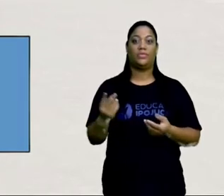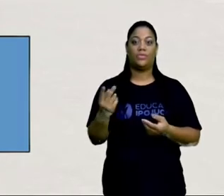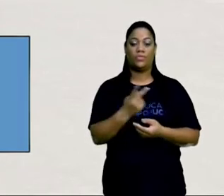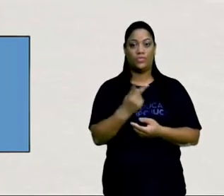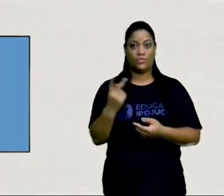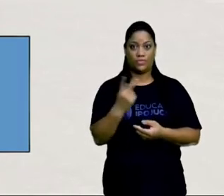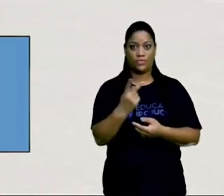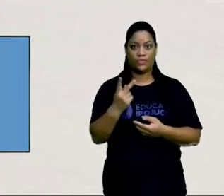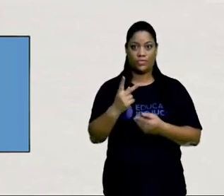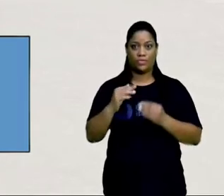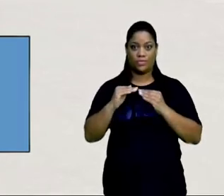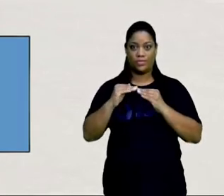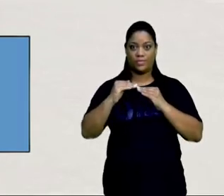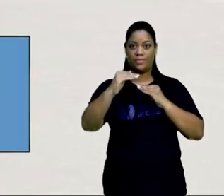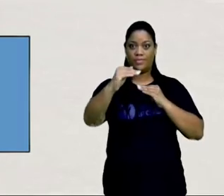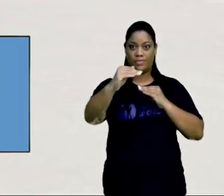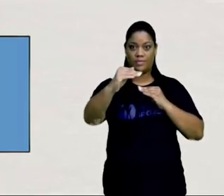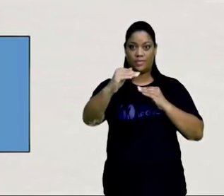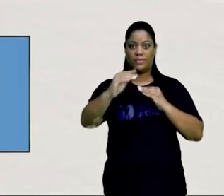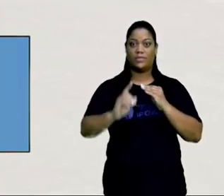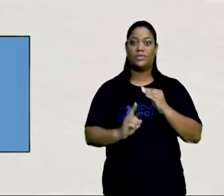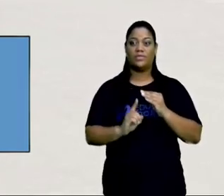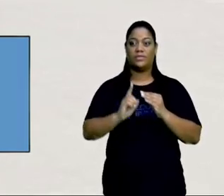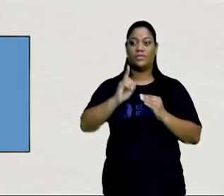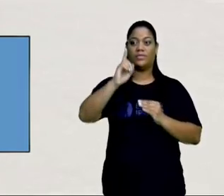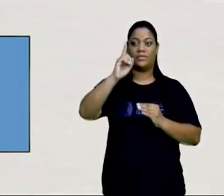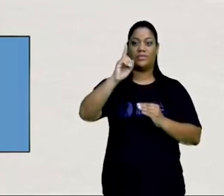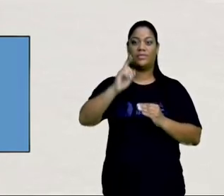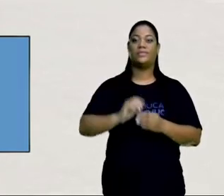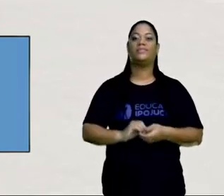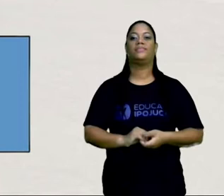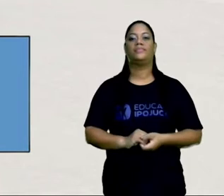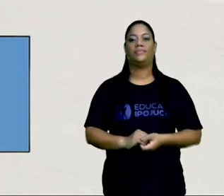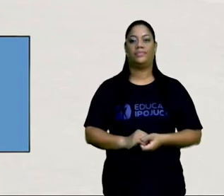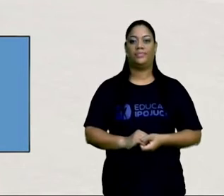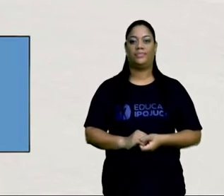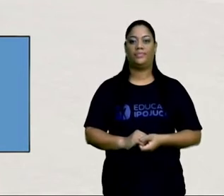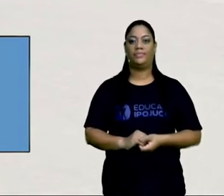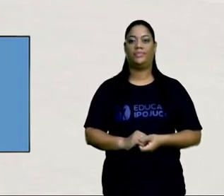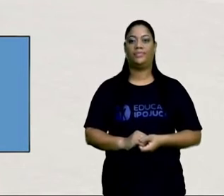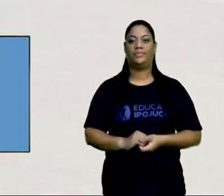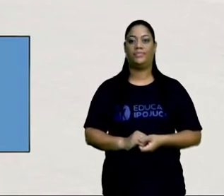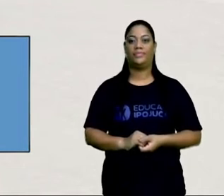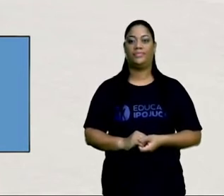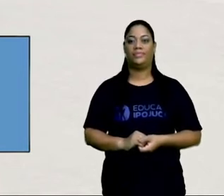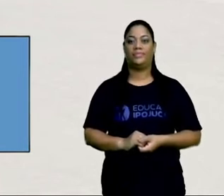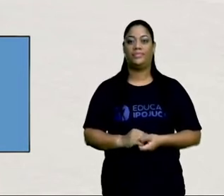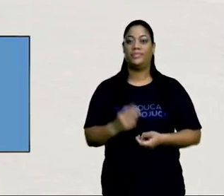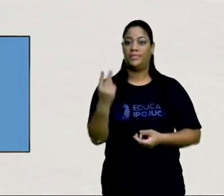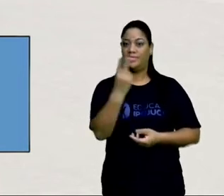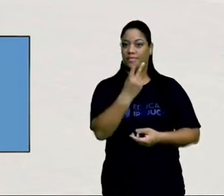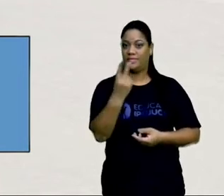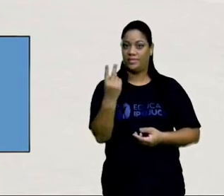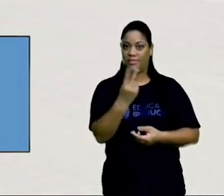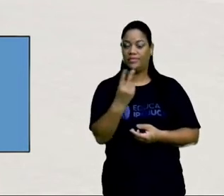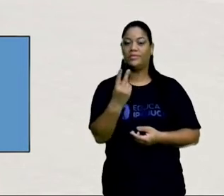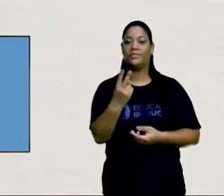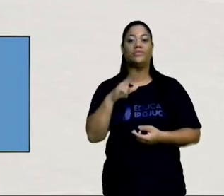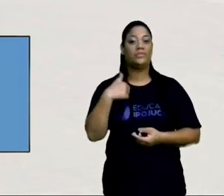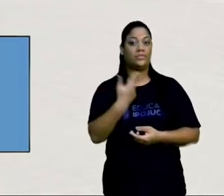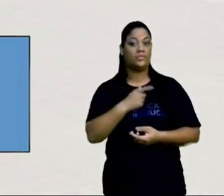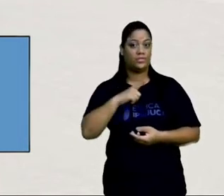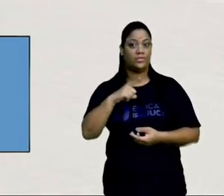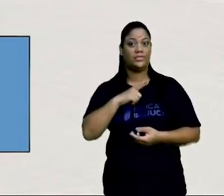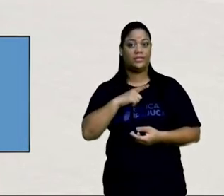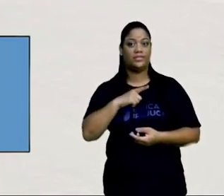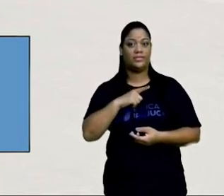quadradinhos, ou eles vão ser os dois na vertical, tá certo? Então, são as duas possibilidades que a gente